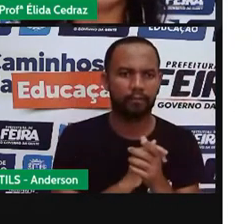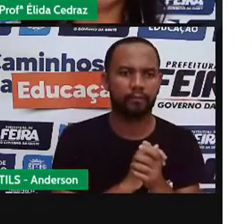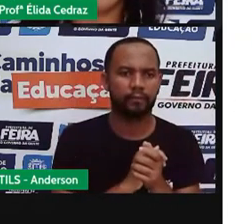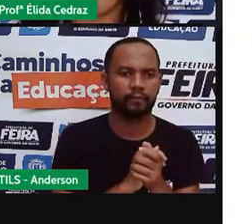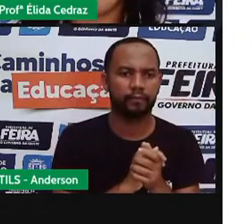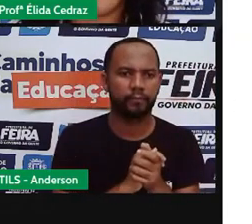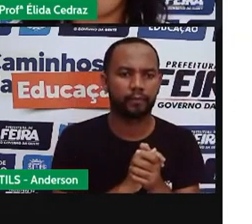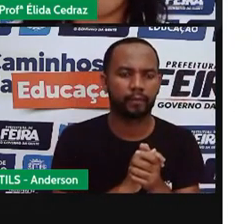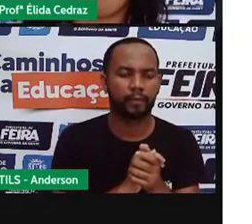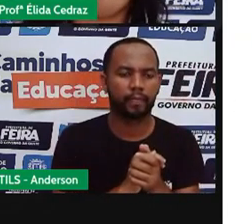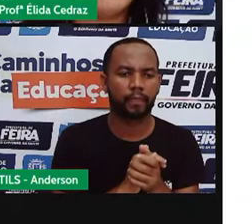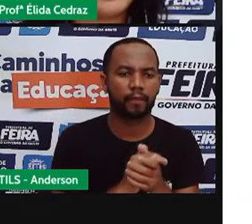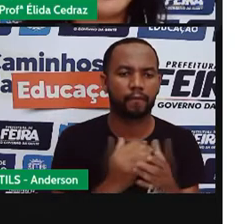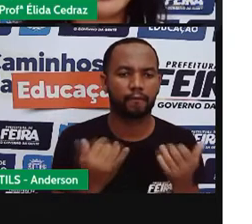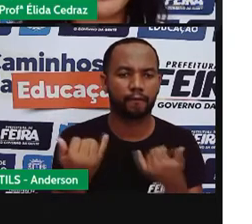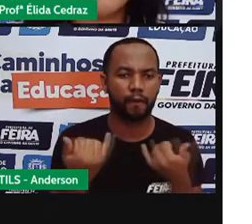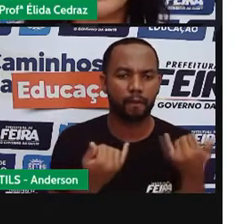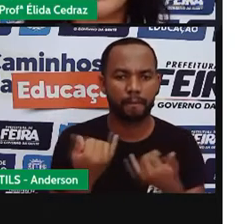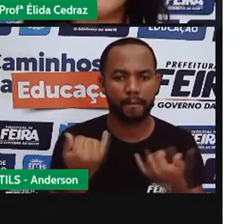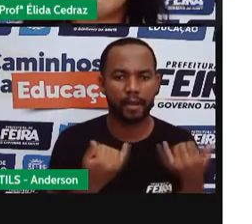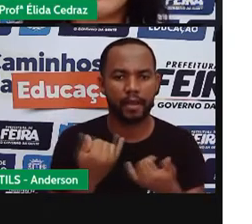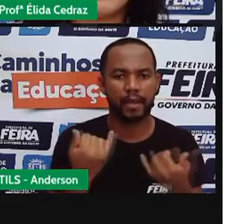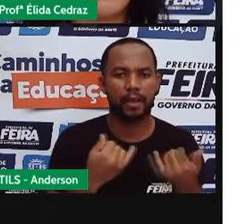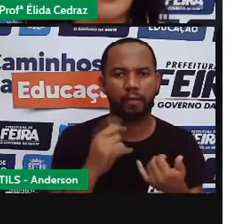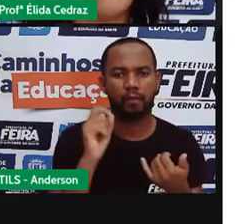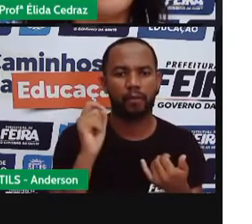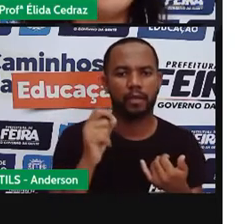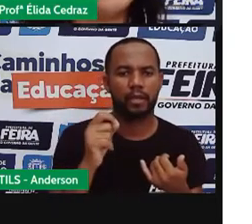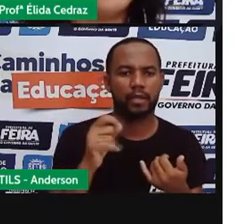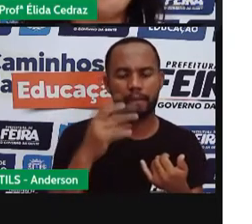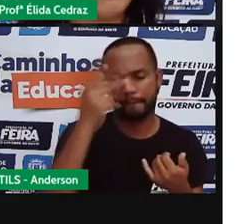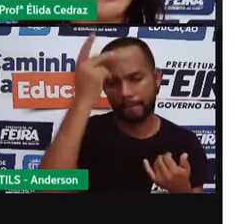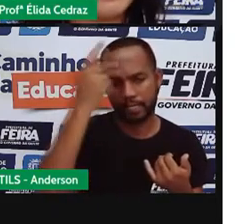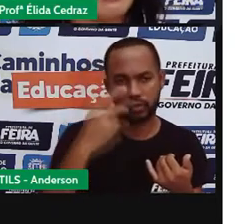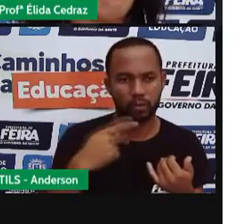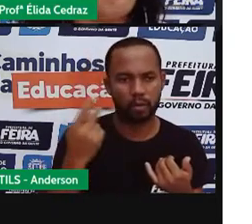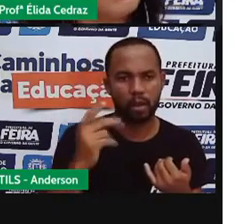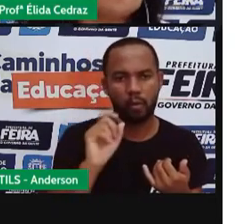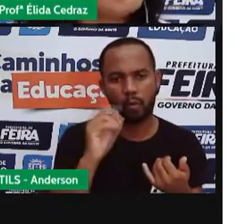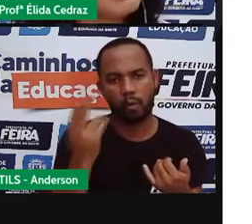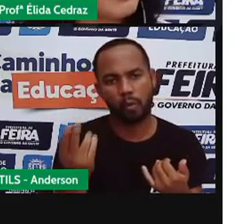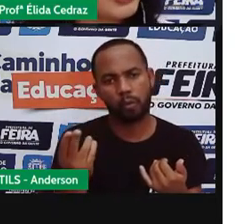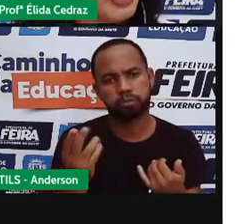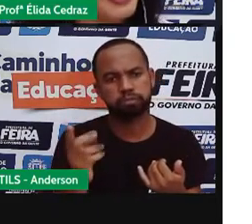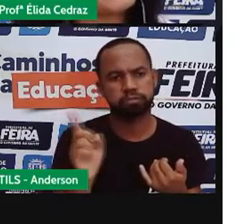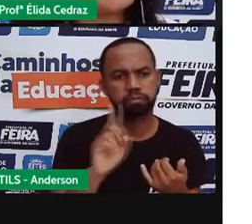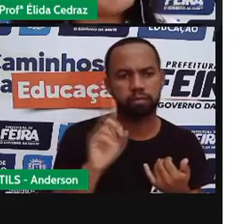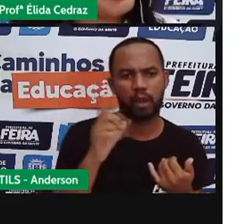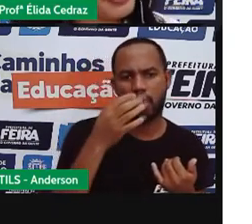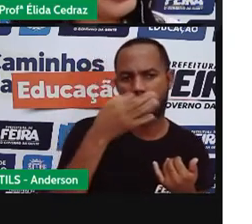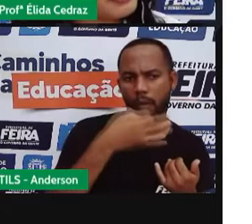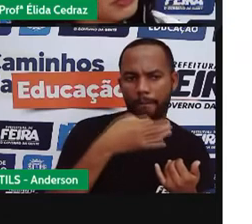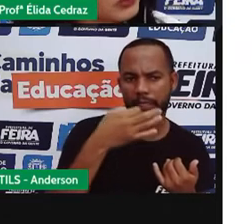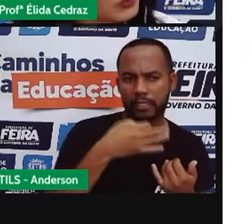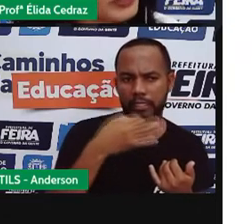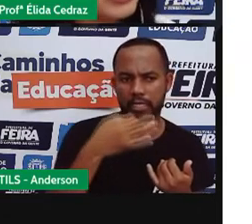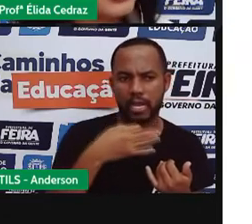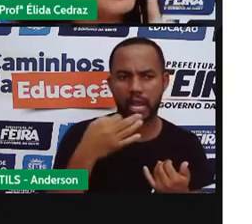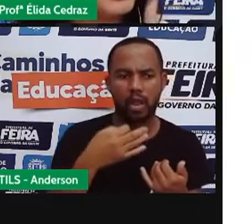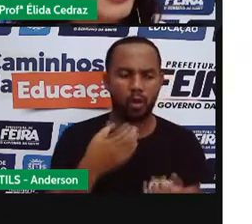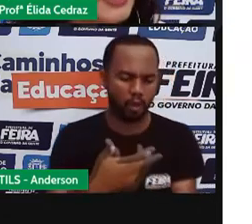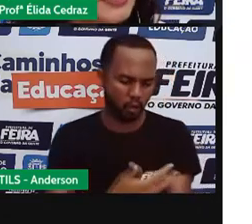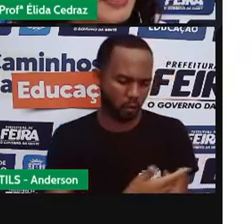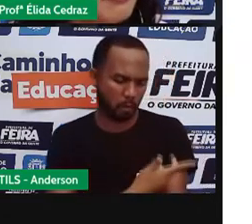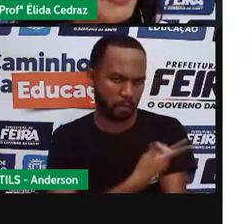É formal, objetiva, impessoal e imparcial. Ou seja, as emoções